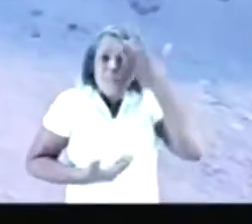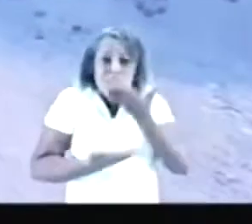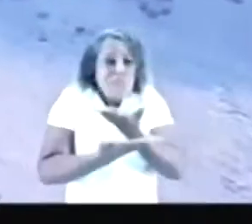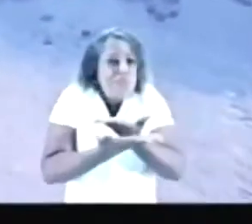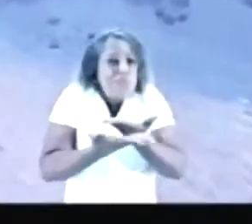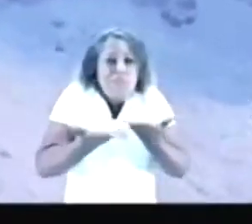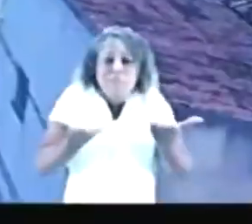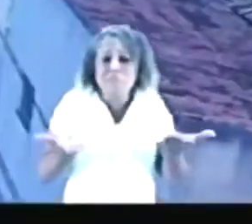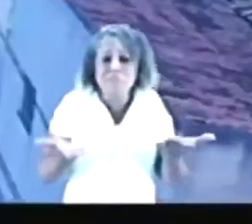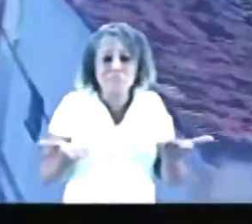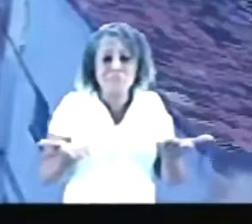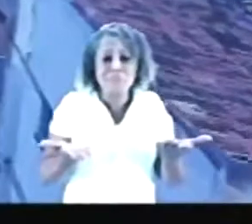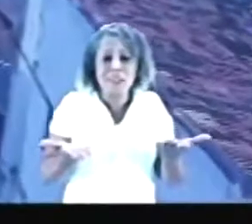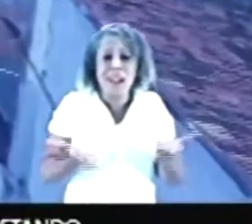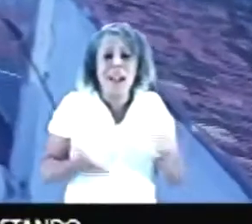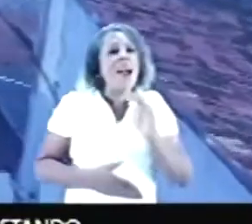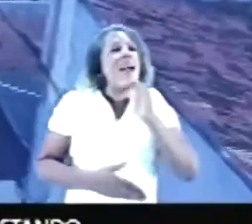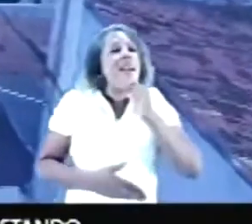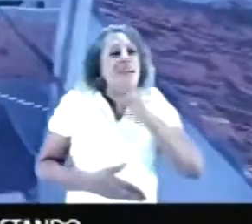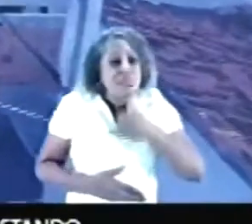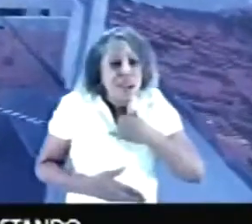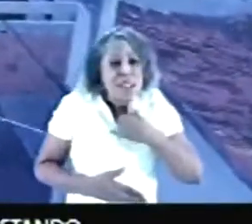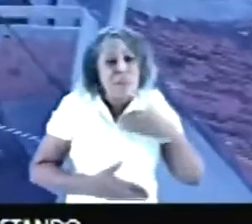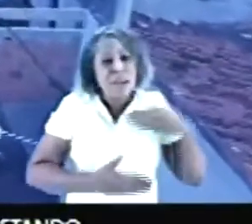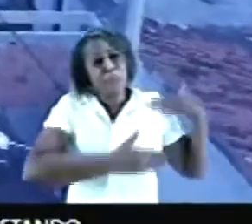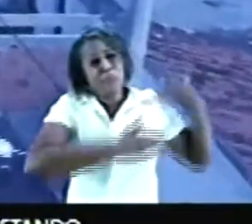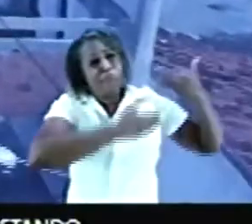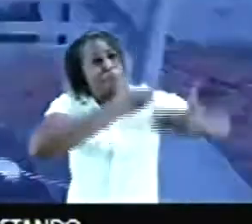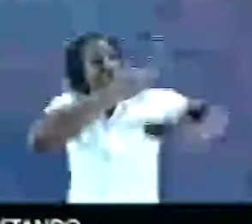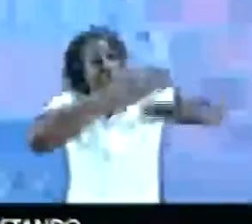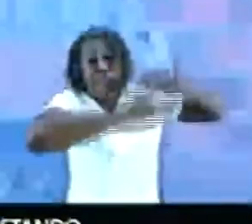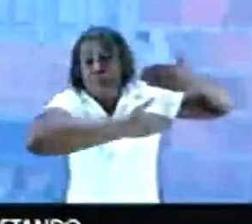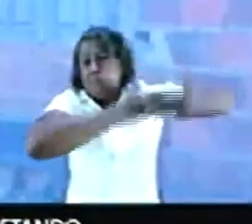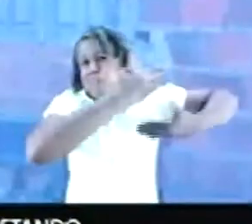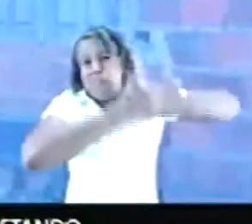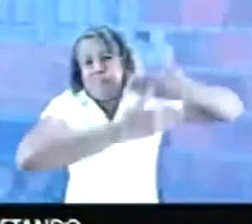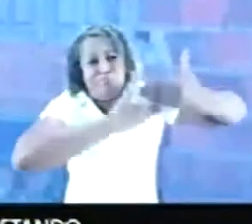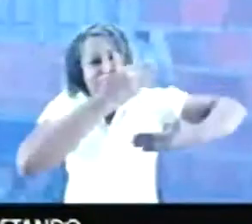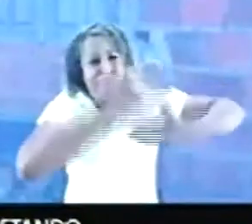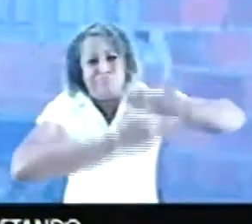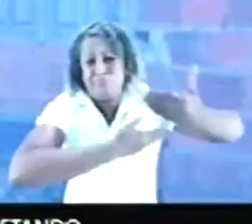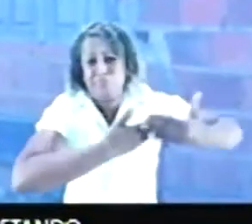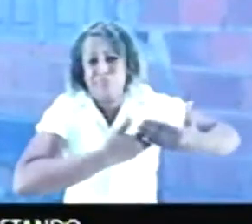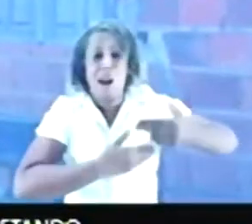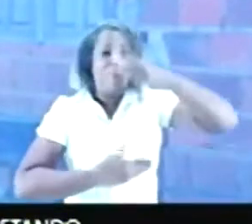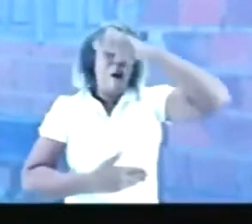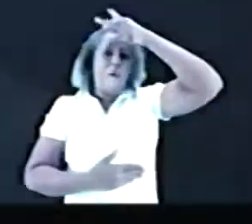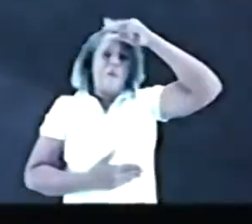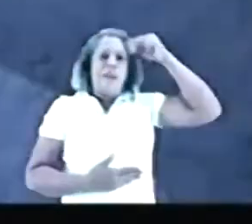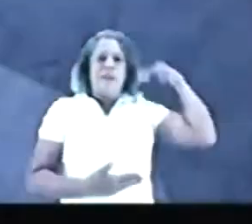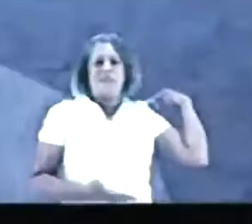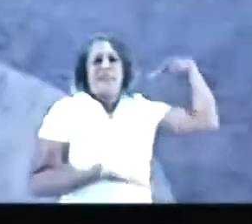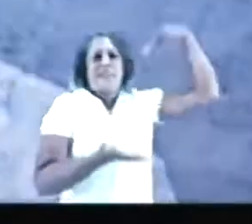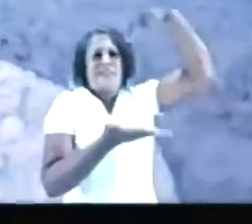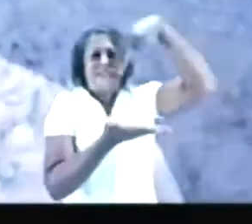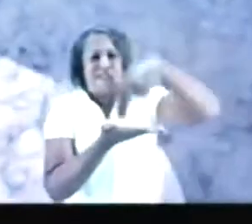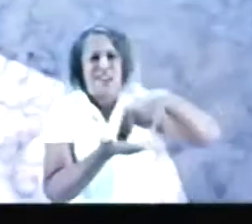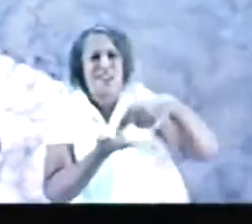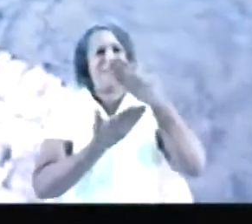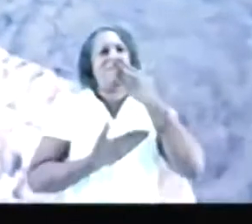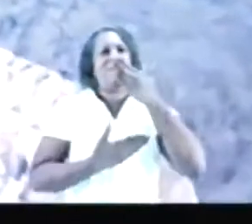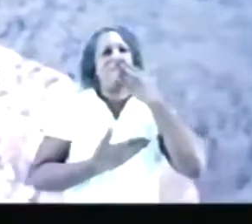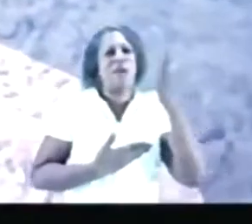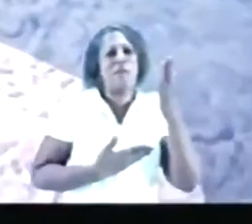deste loteamento, destes moradores. Mas infelizmente essa situação já vem há muito tempo se arrastando. O atual